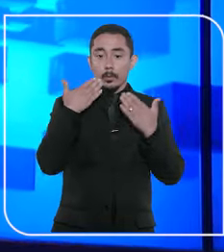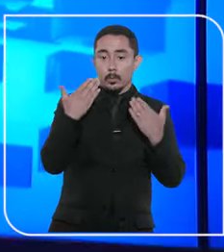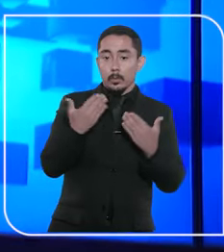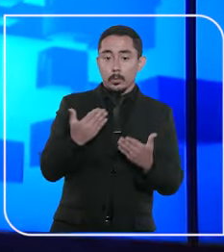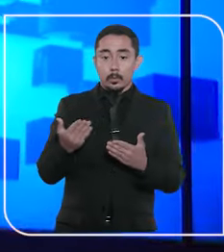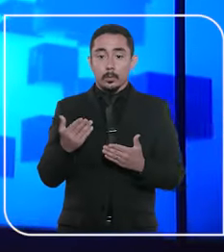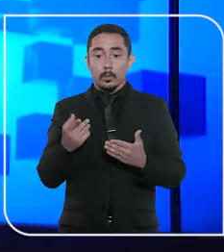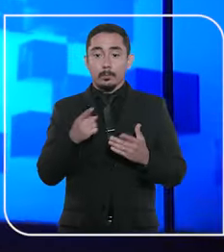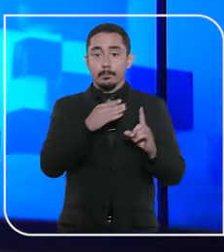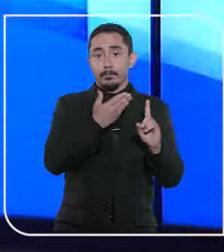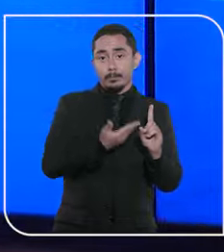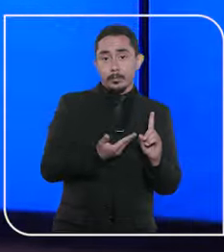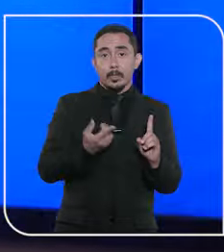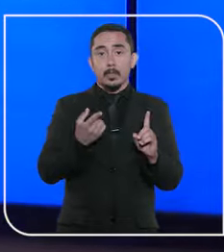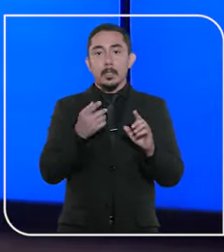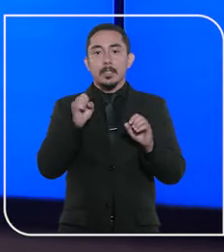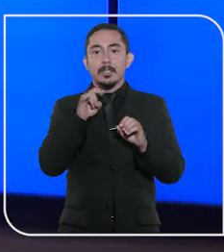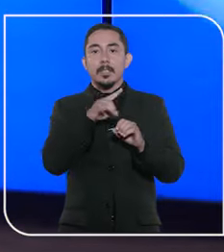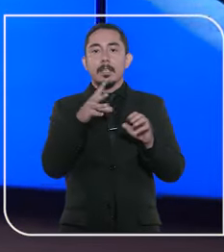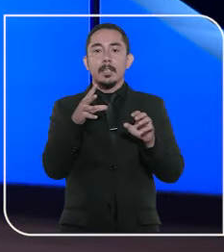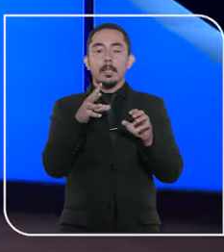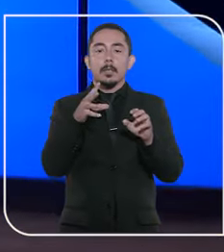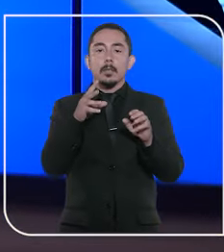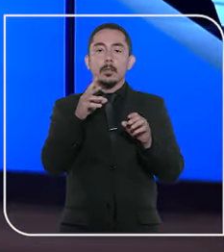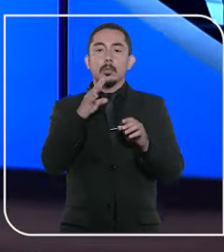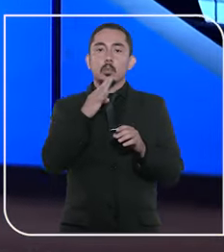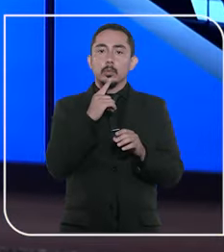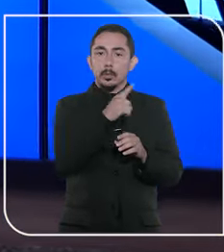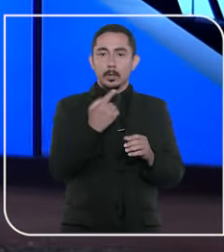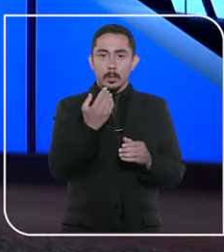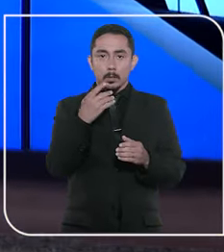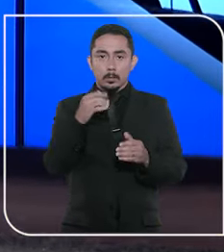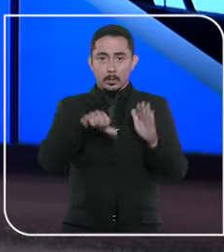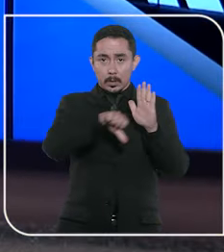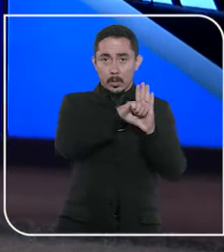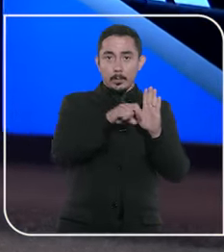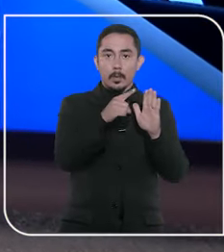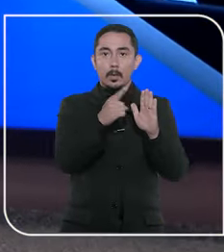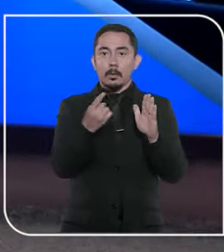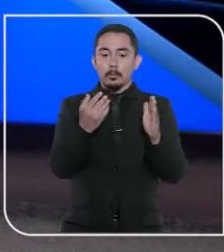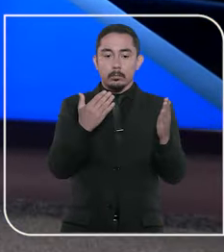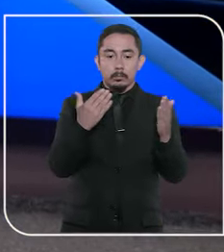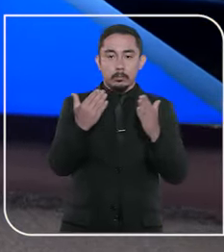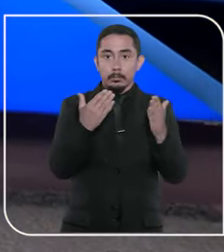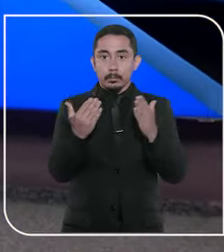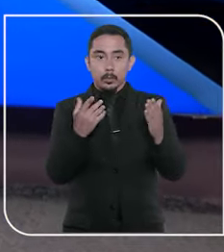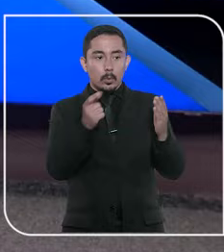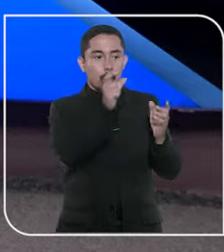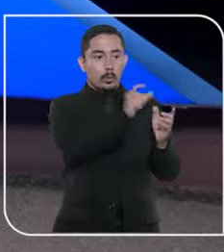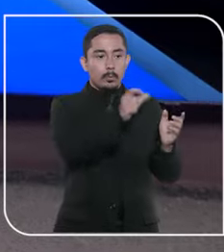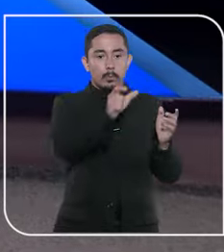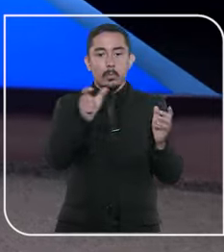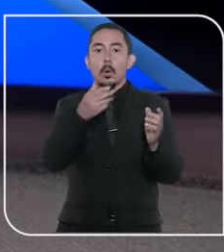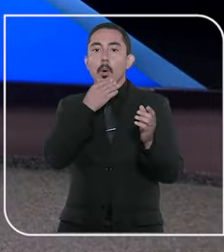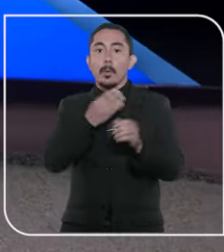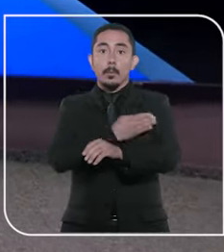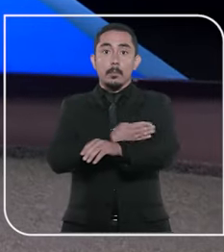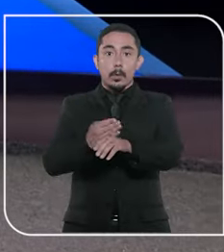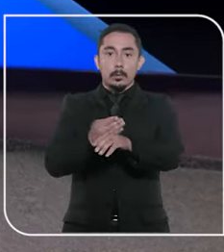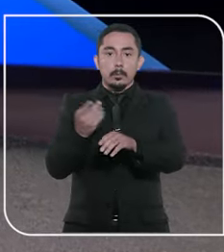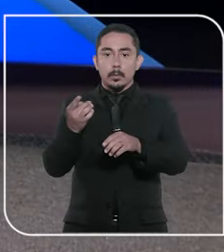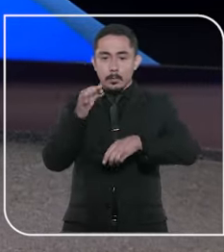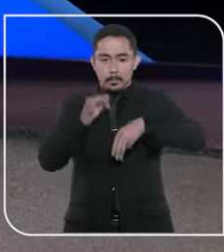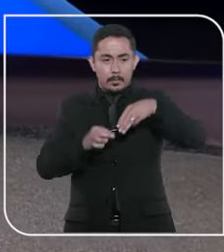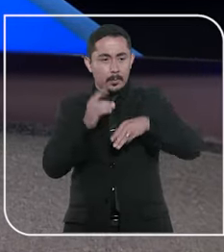às vítimas, para ver se elas o reconheciam como criminoso, a polícia o colocou ao lado de dois homens brancos.